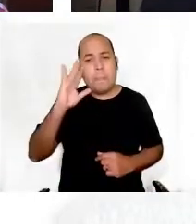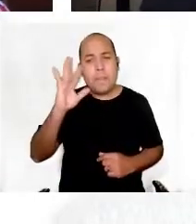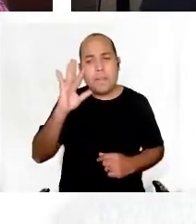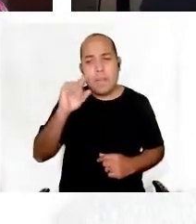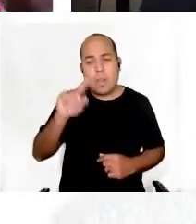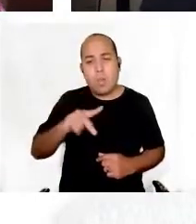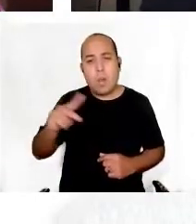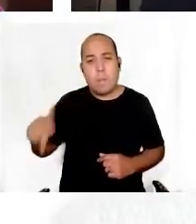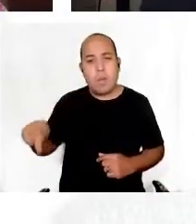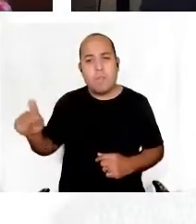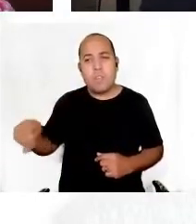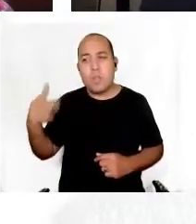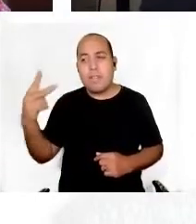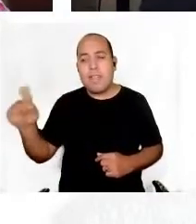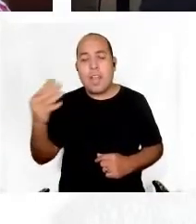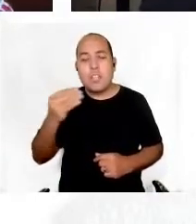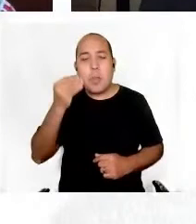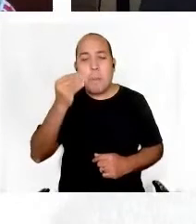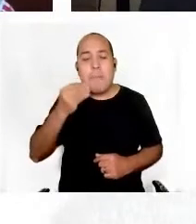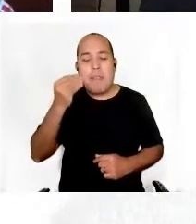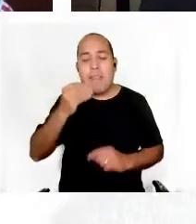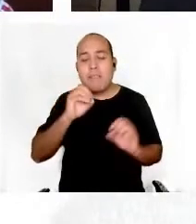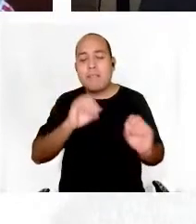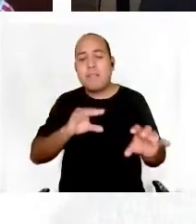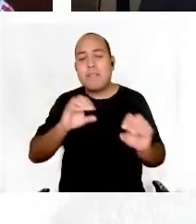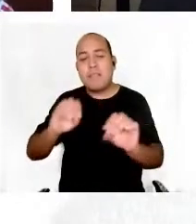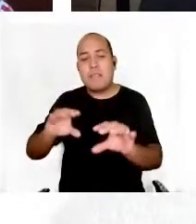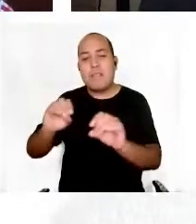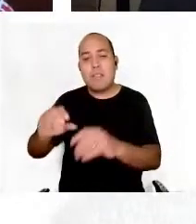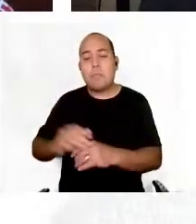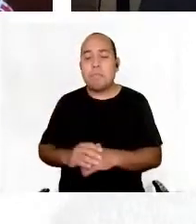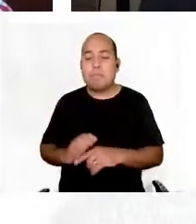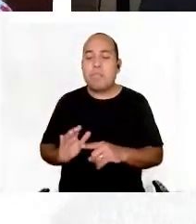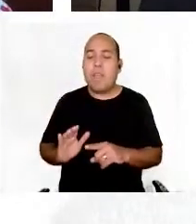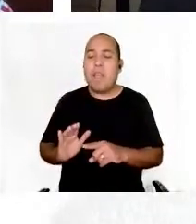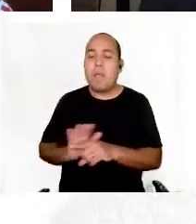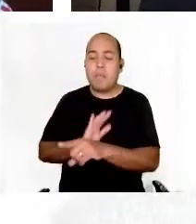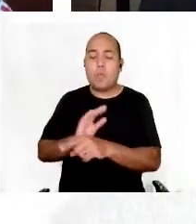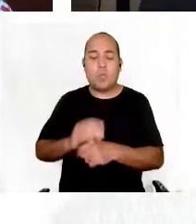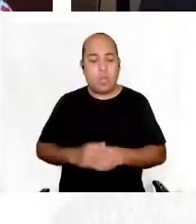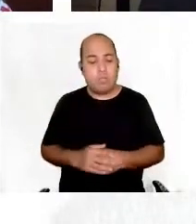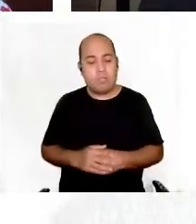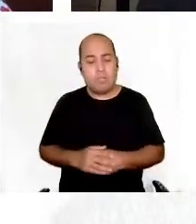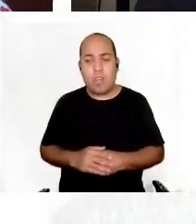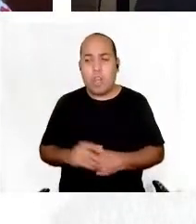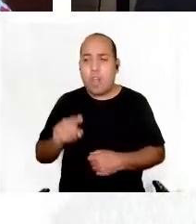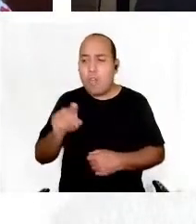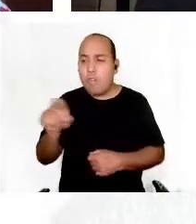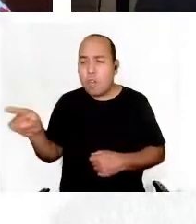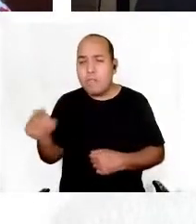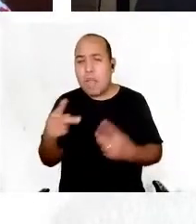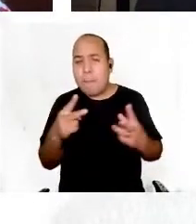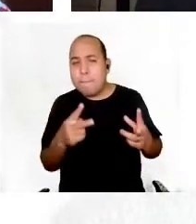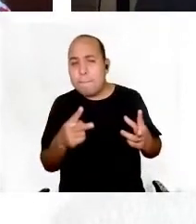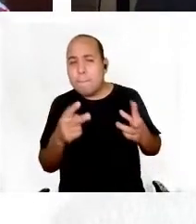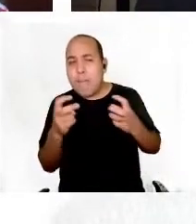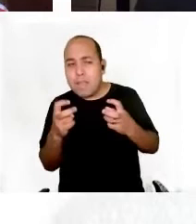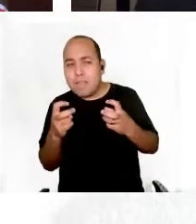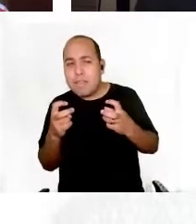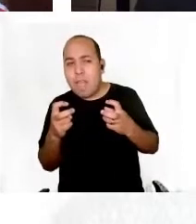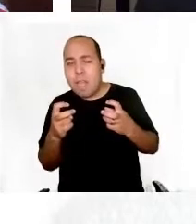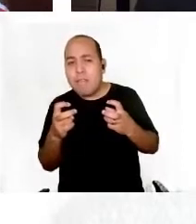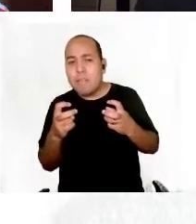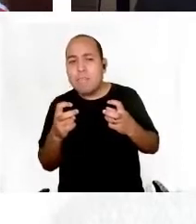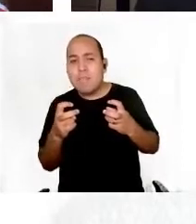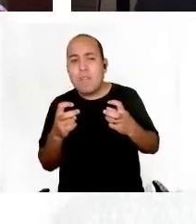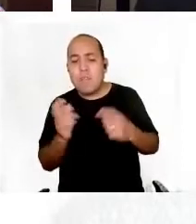palestrantes, todos são educadores, eis um questionamento. Como vocês têm percebido a recepção da abordagem dos